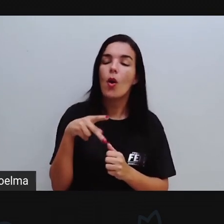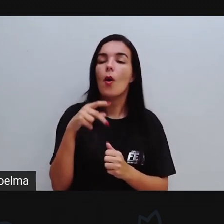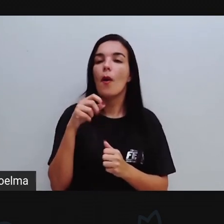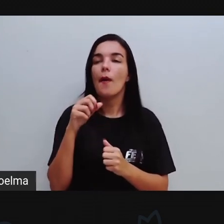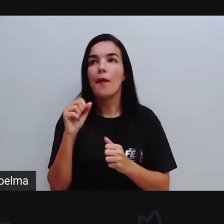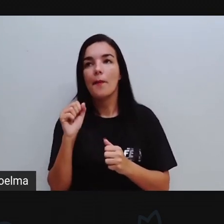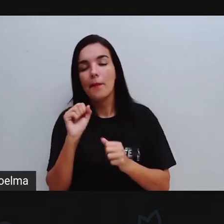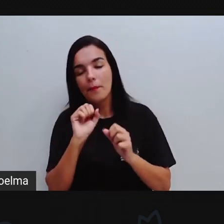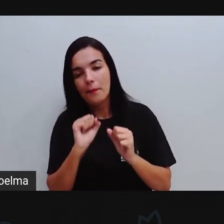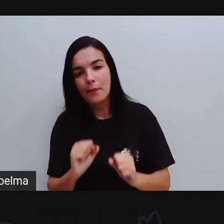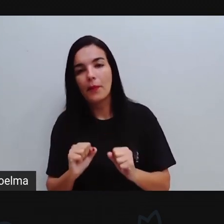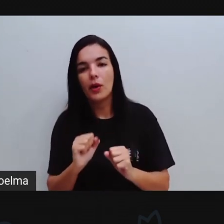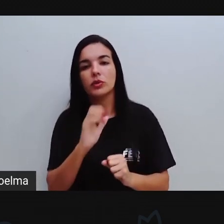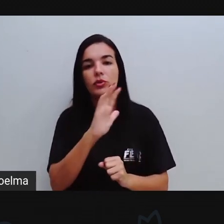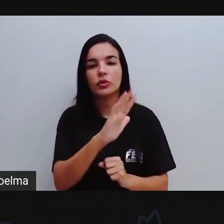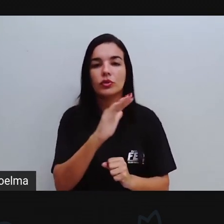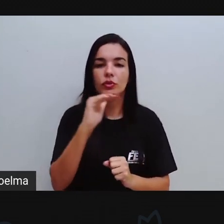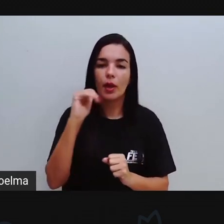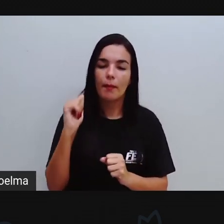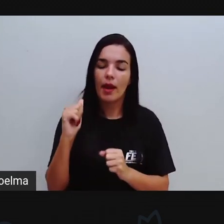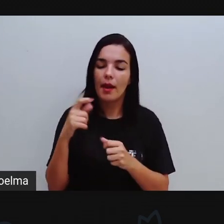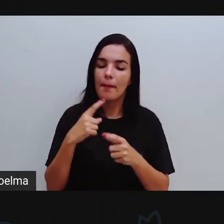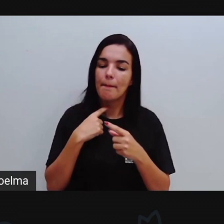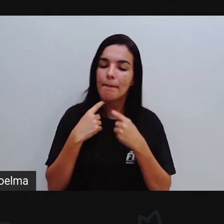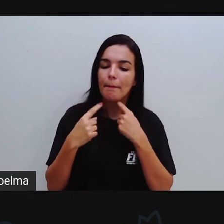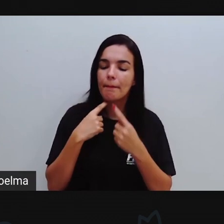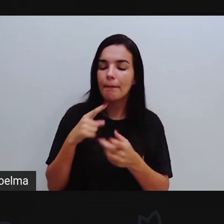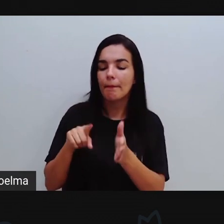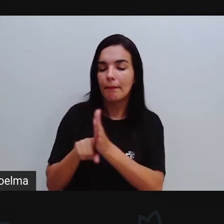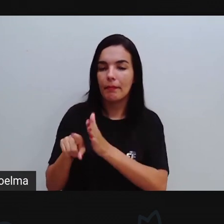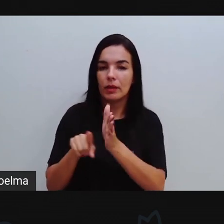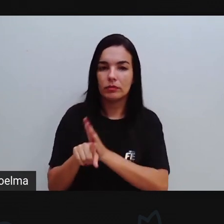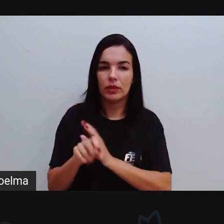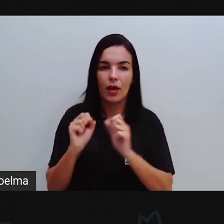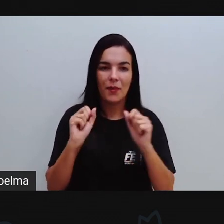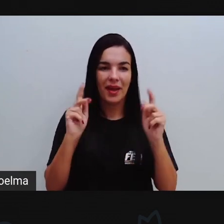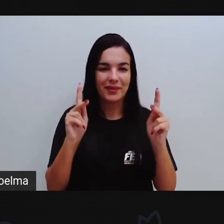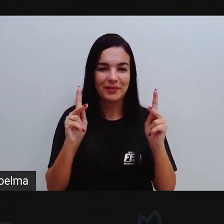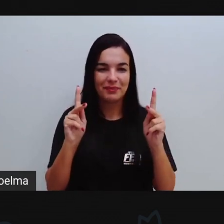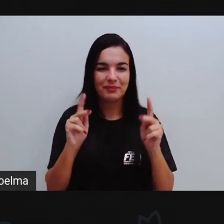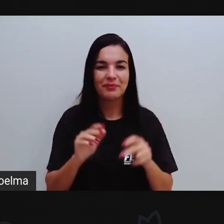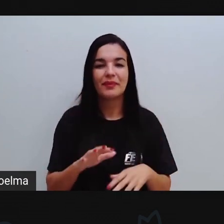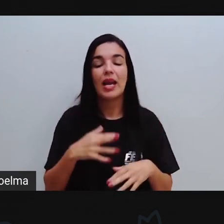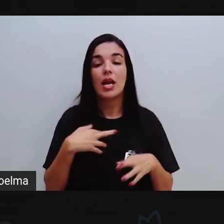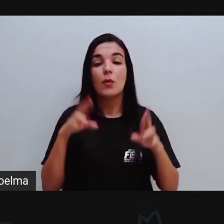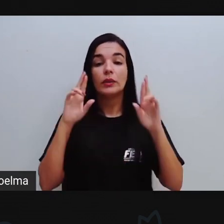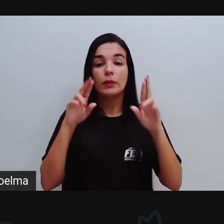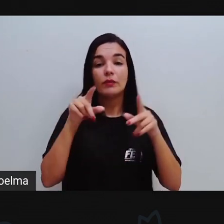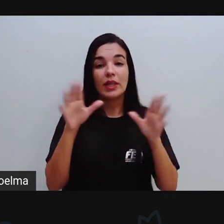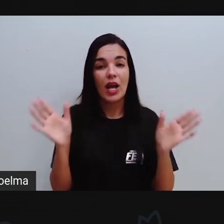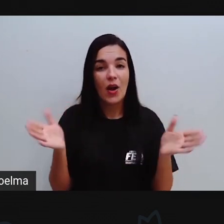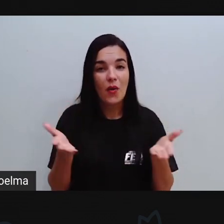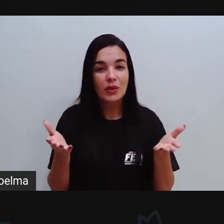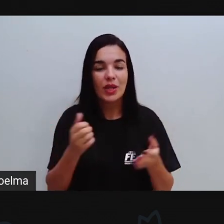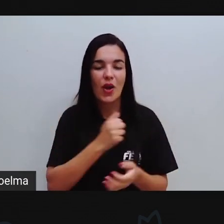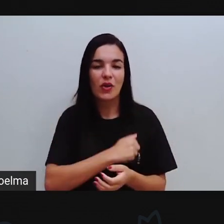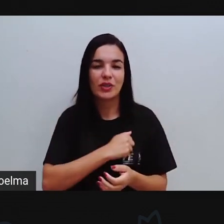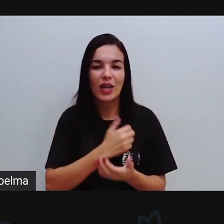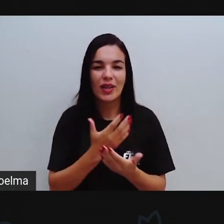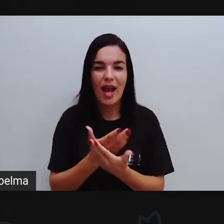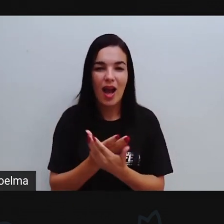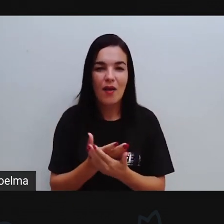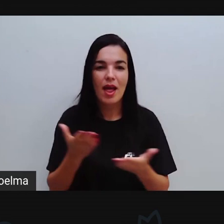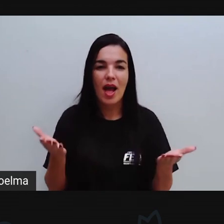a sua professora, vocês podem estar aí tirando essas dúvidas, certo? Espero que vocês tenham gostado da aula de hoje.